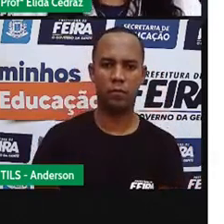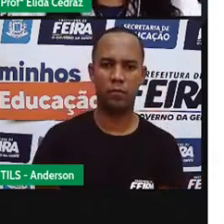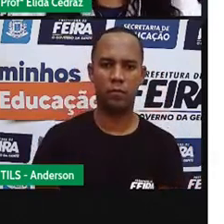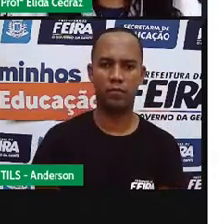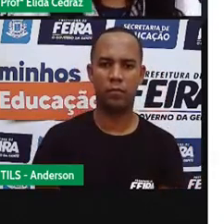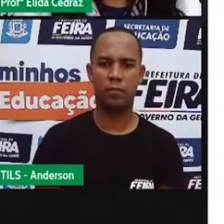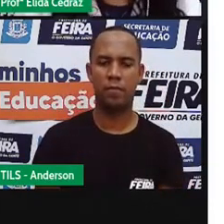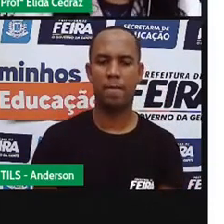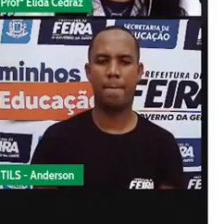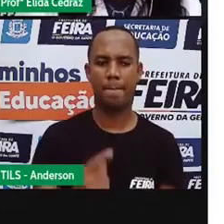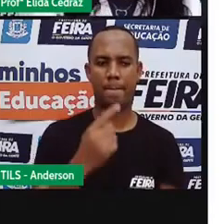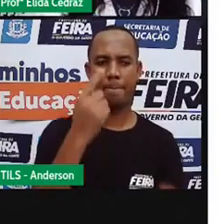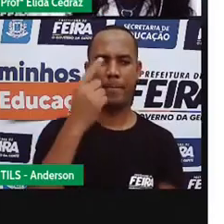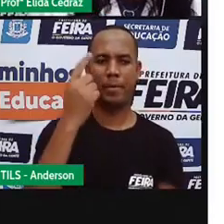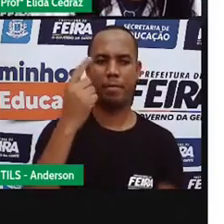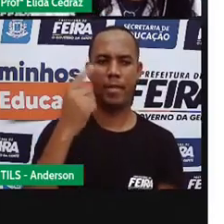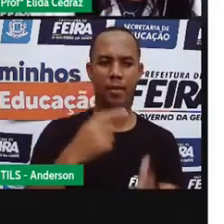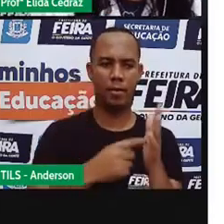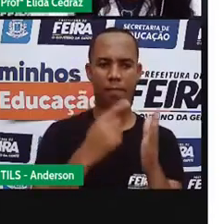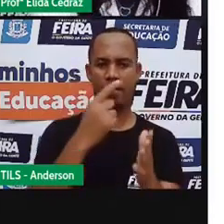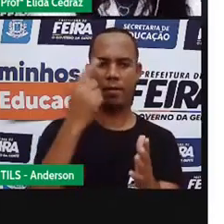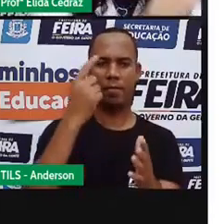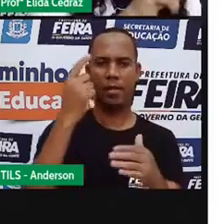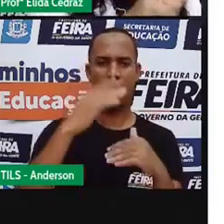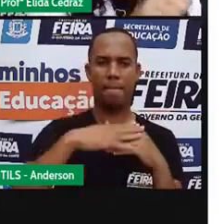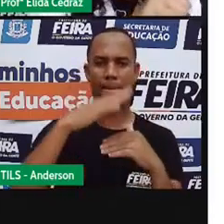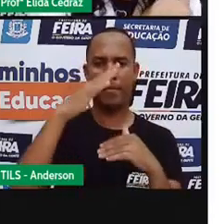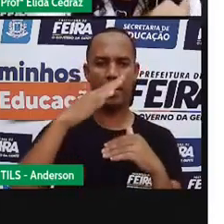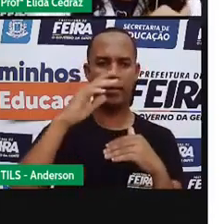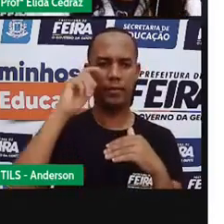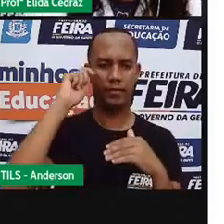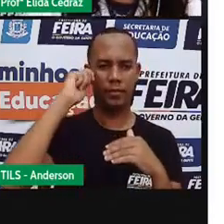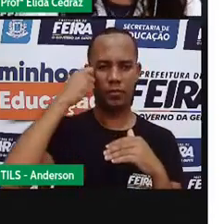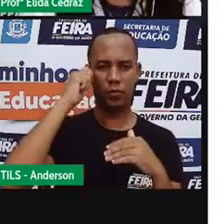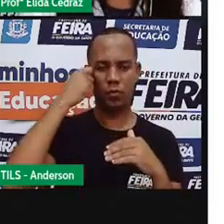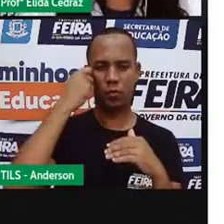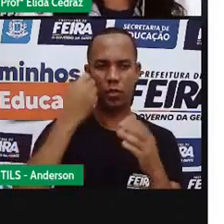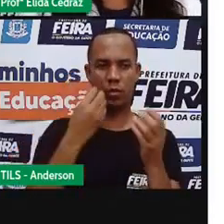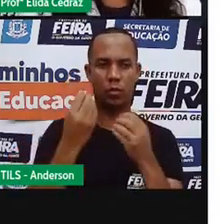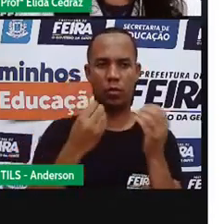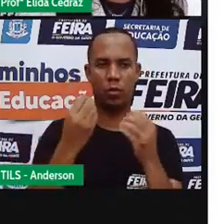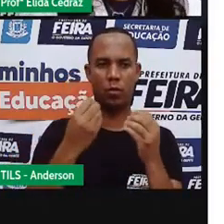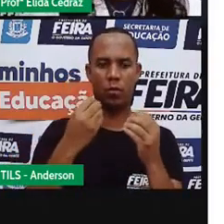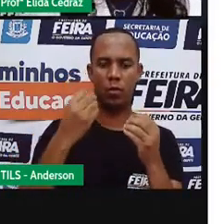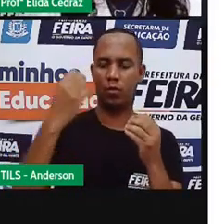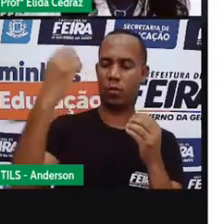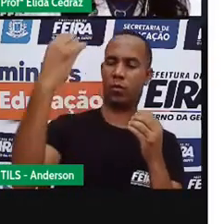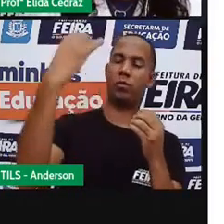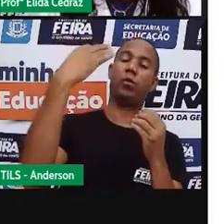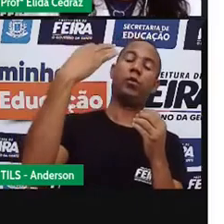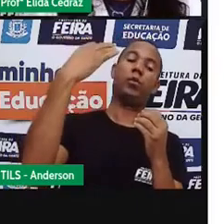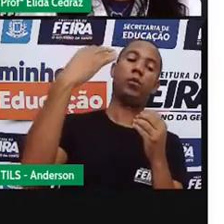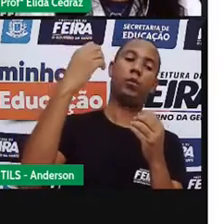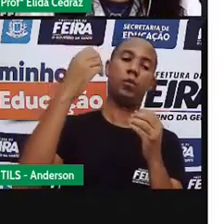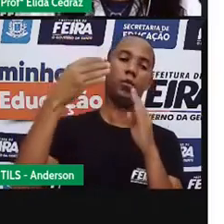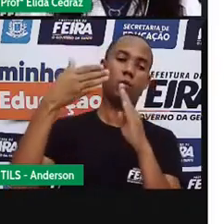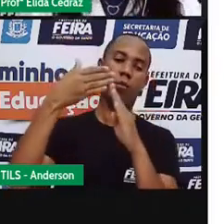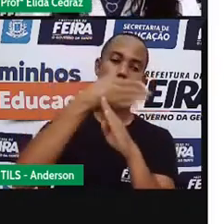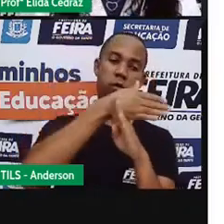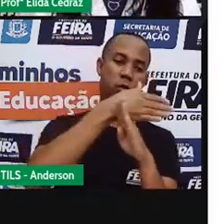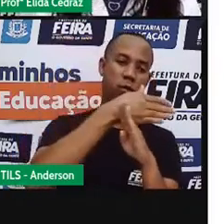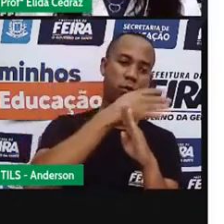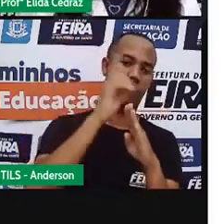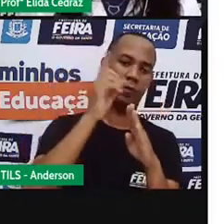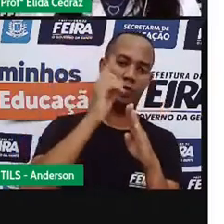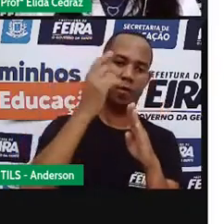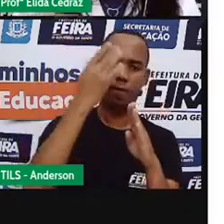E na primeira, que é essa mais escura, aquela primeira porta, a luz não atravessa. Por isso que a